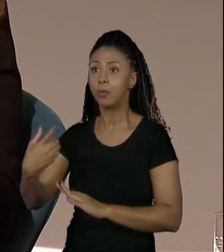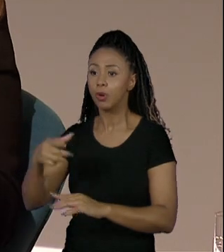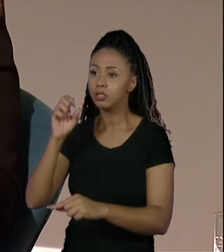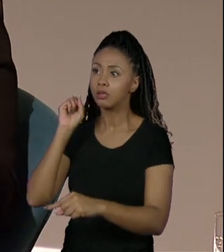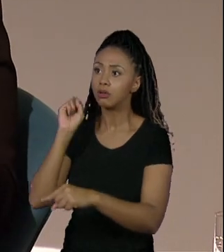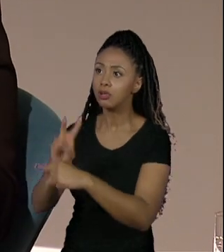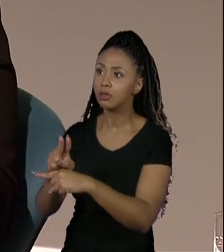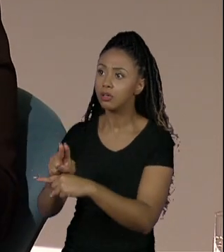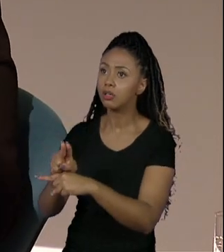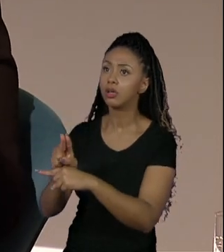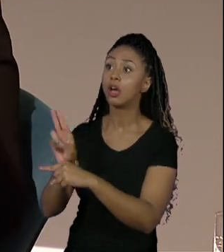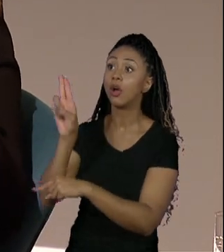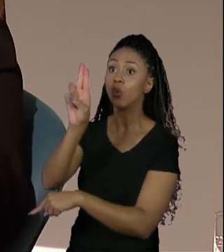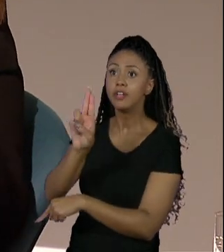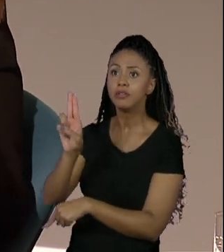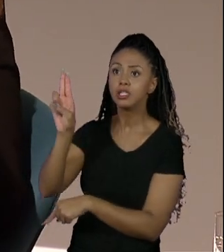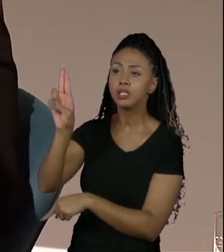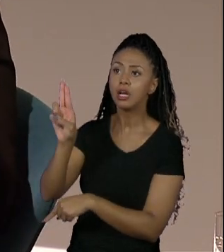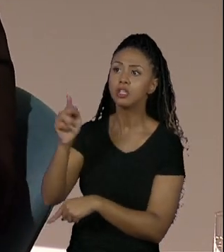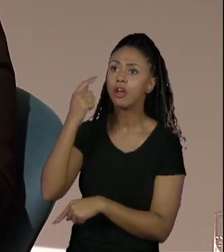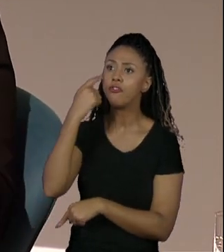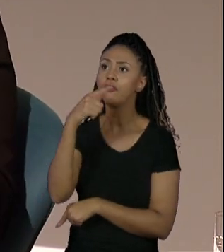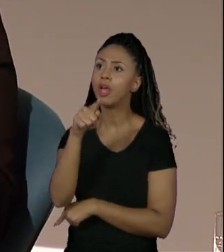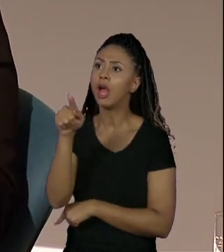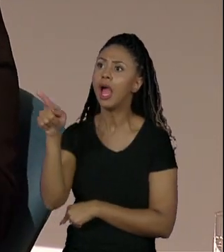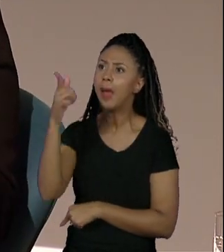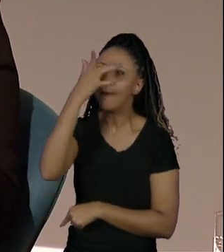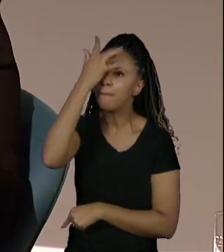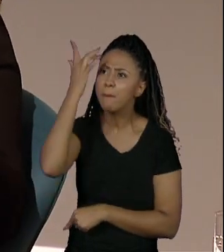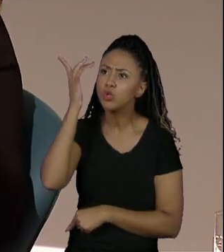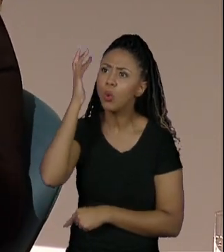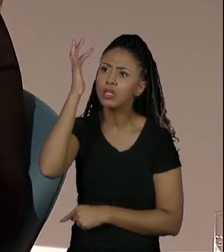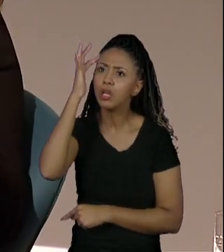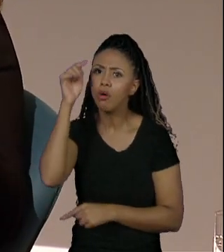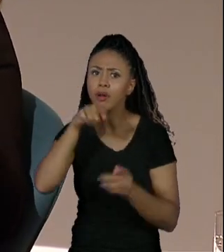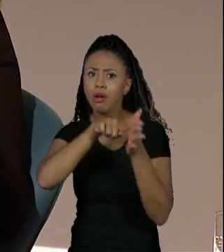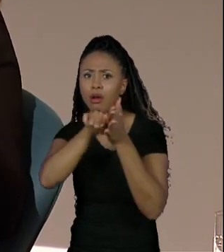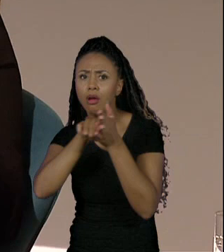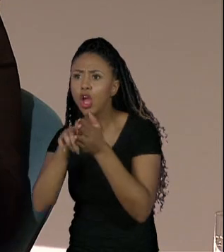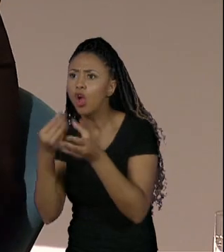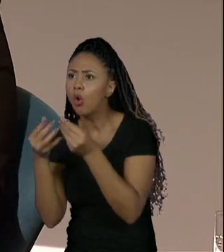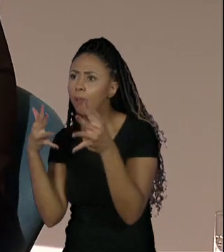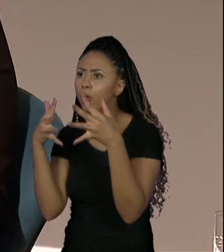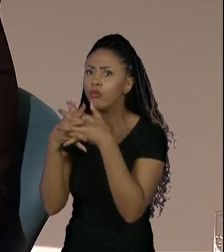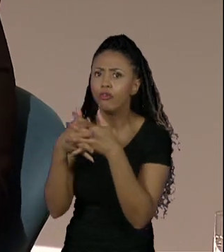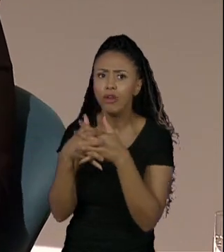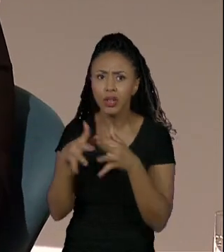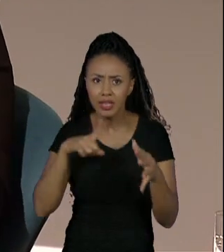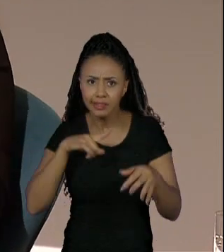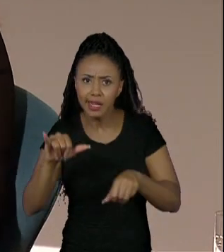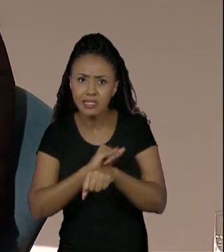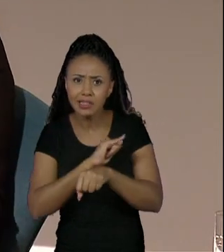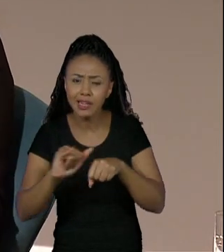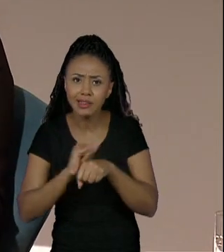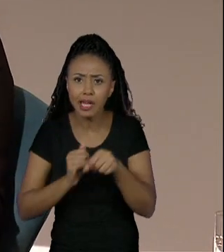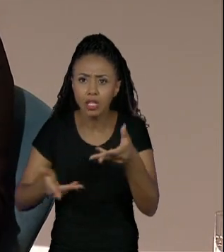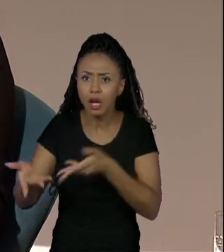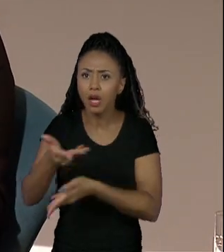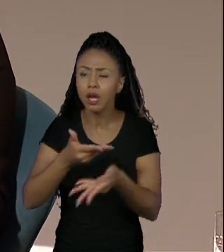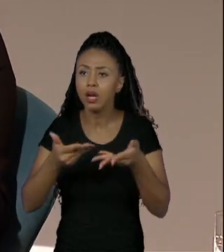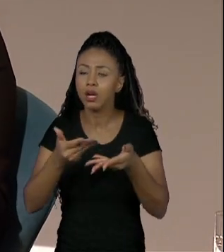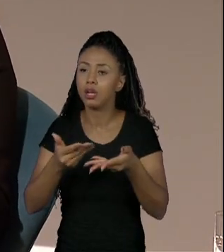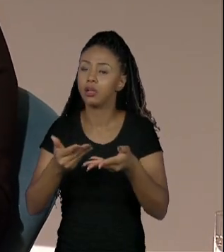que existem pessoas que estudaram o comportamento dos conflitos e que existem técnicas e estratégias,